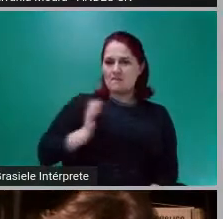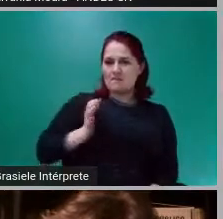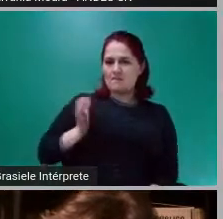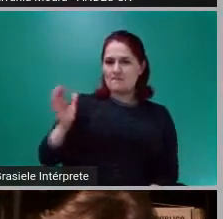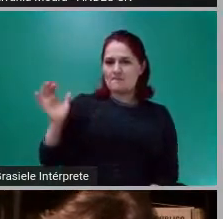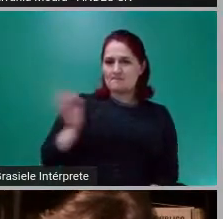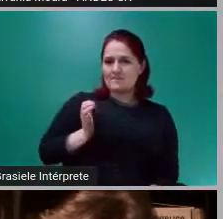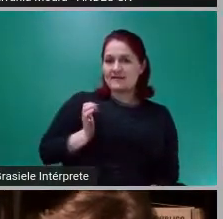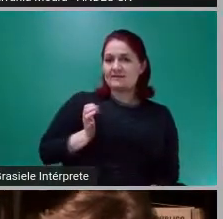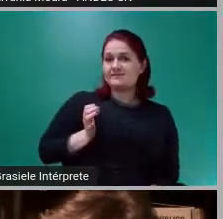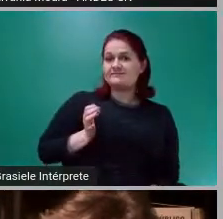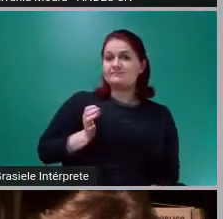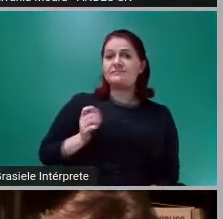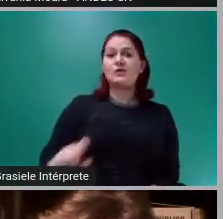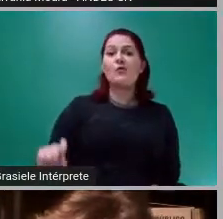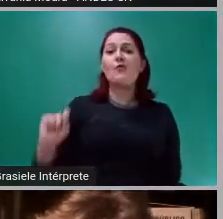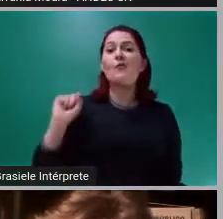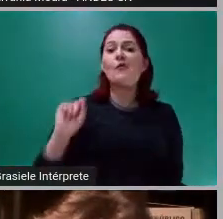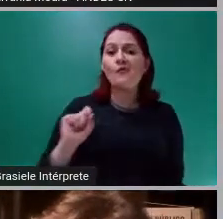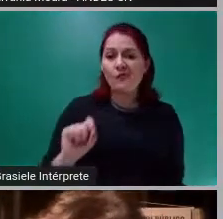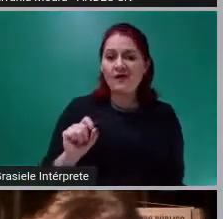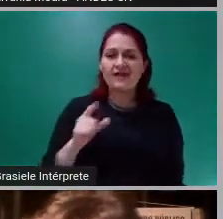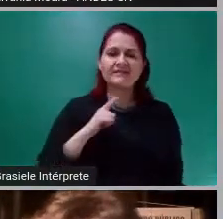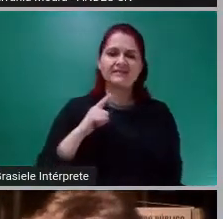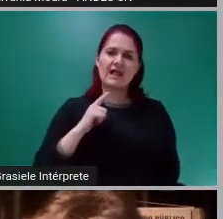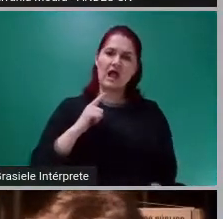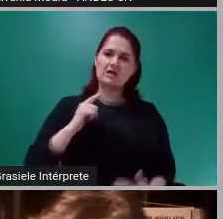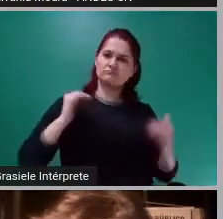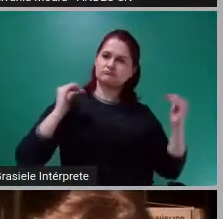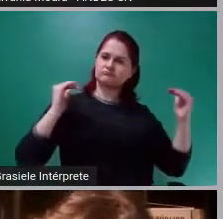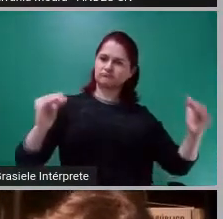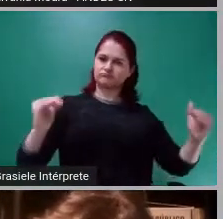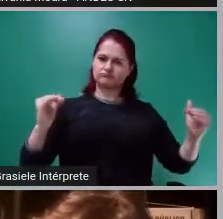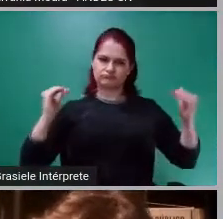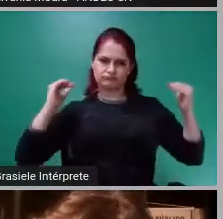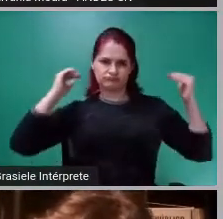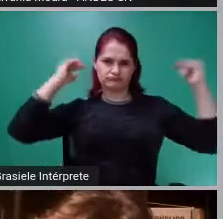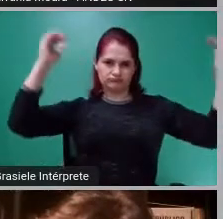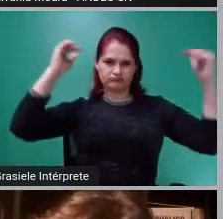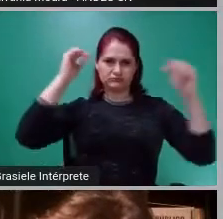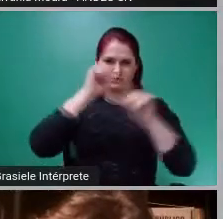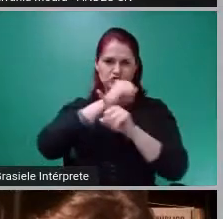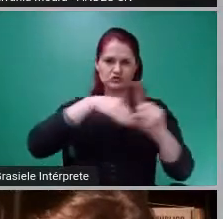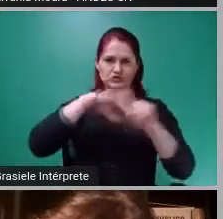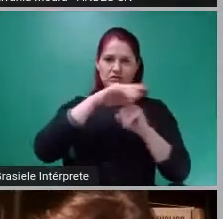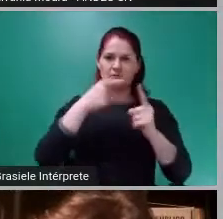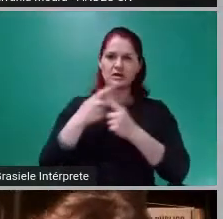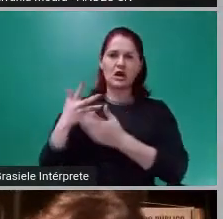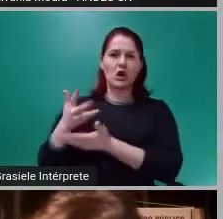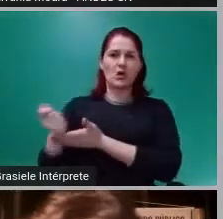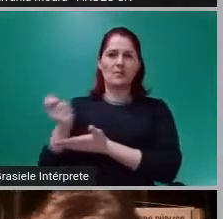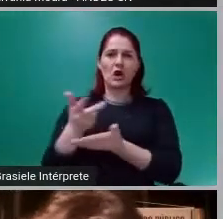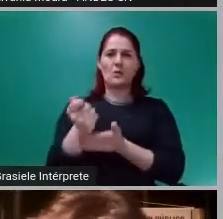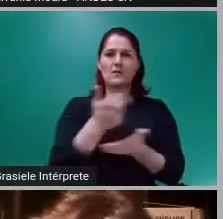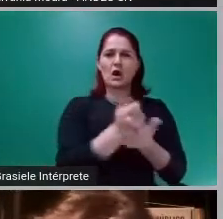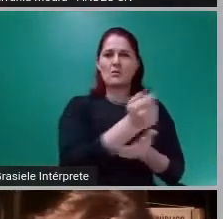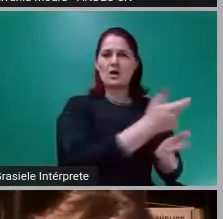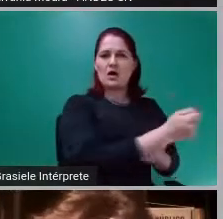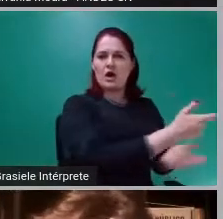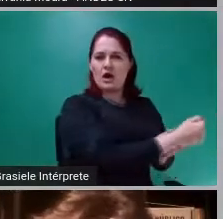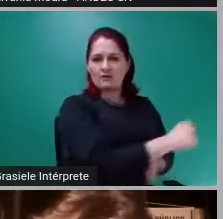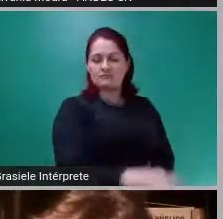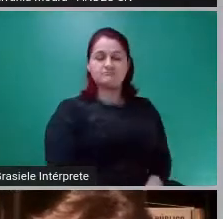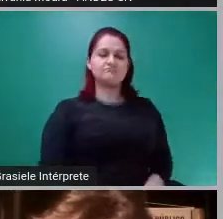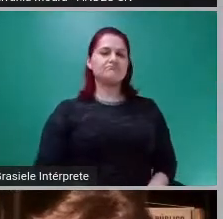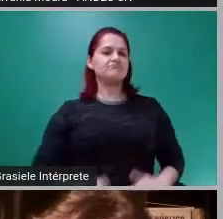acaba sendo um déspota na nossa sociedade, porque compra tudo. Então, na verdade, o